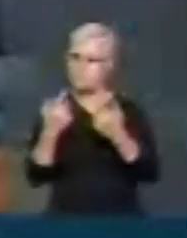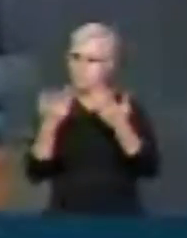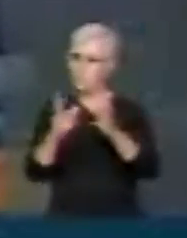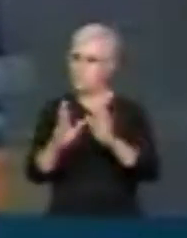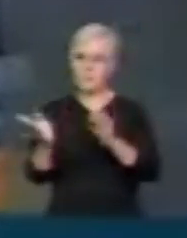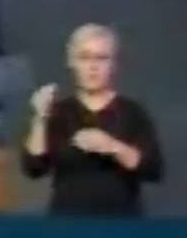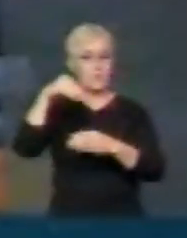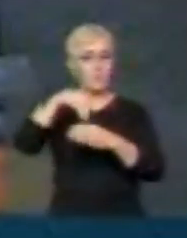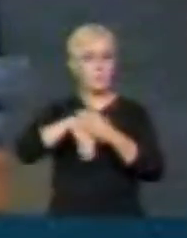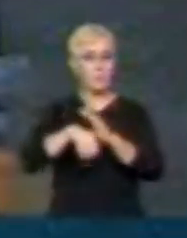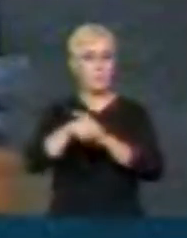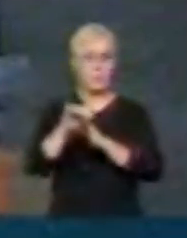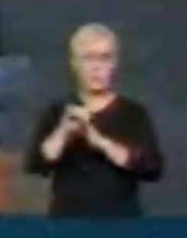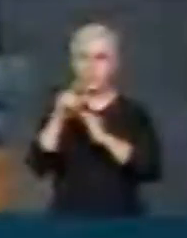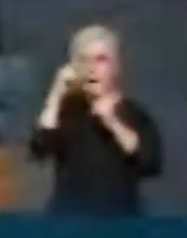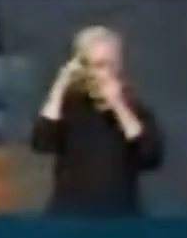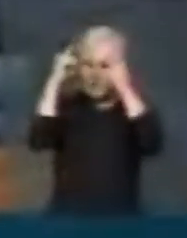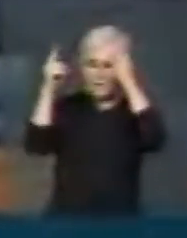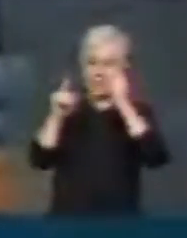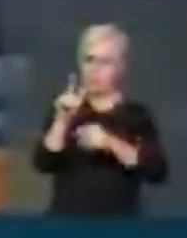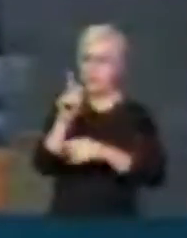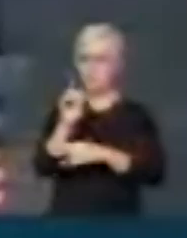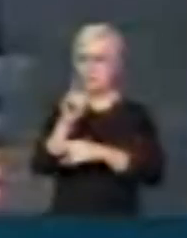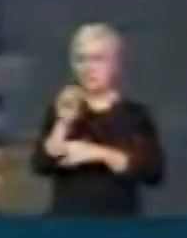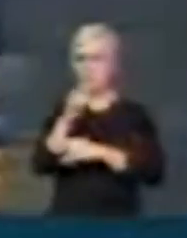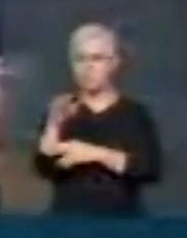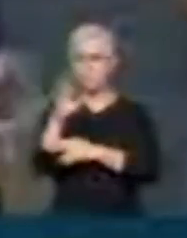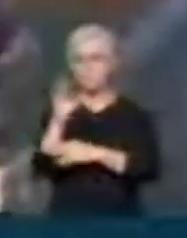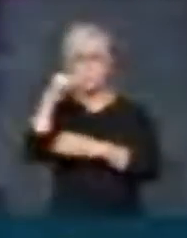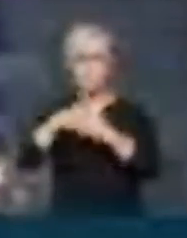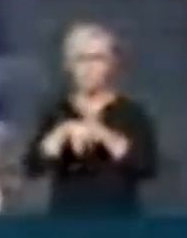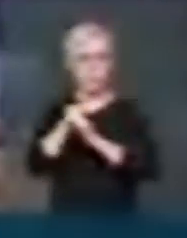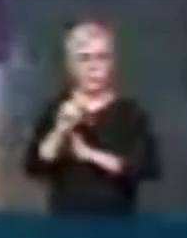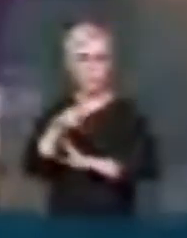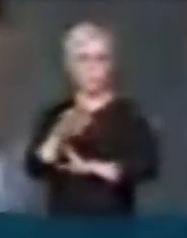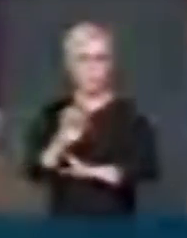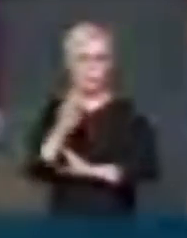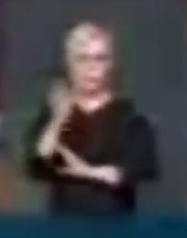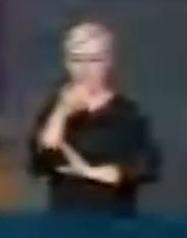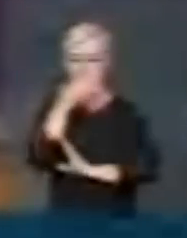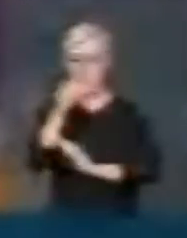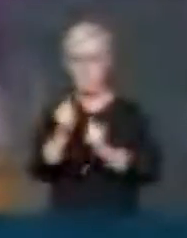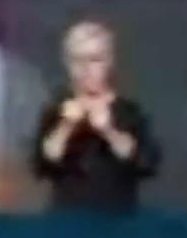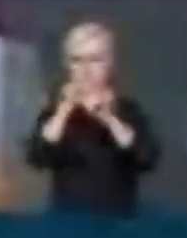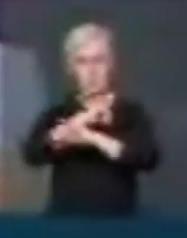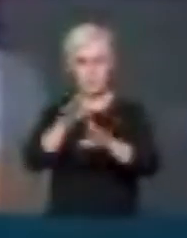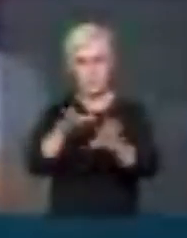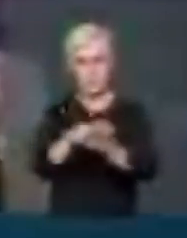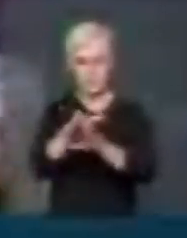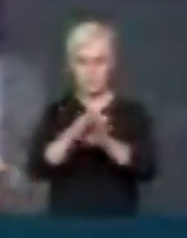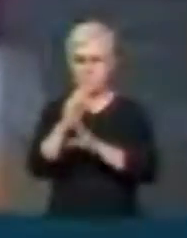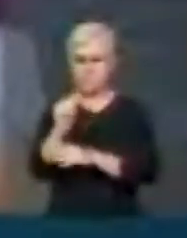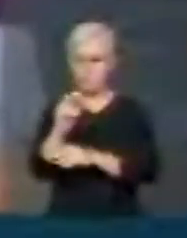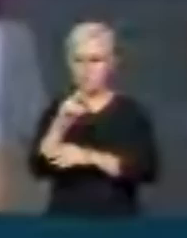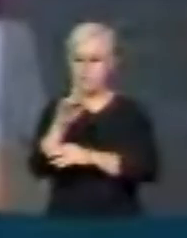ideologia de gênero no Plano Nacional de Educação. Então, esse é o posicionamento e a orientação do cardeal,